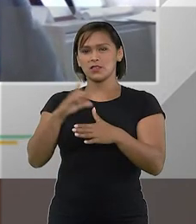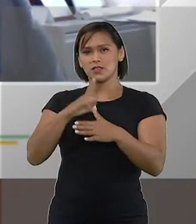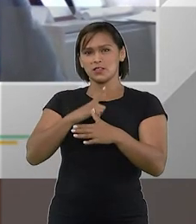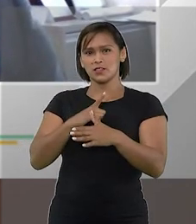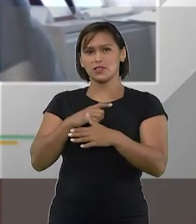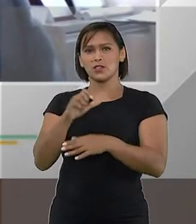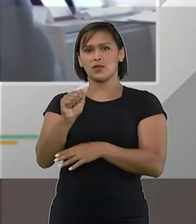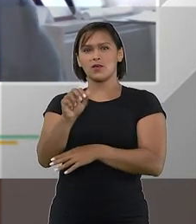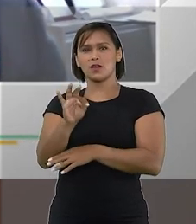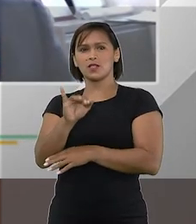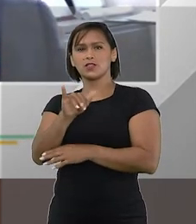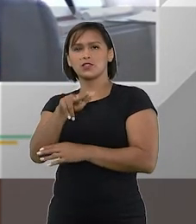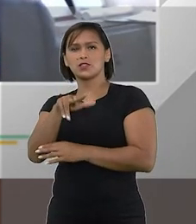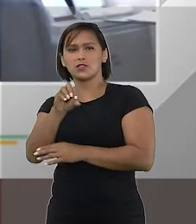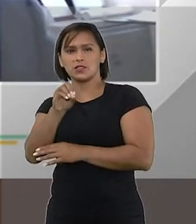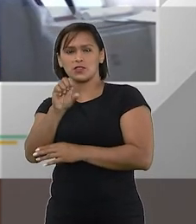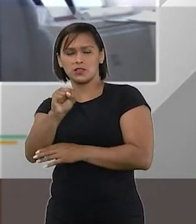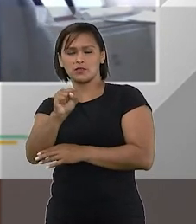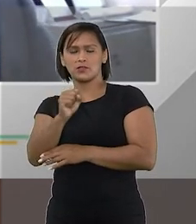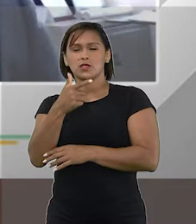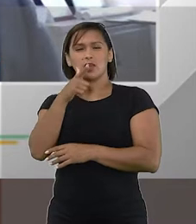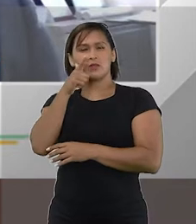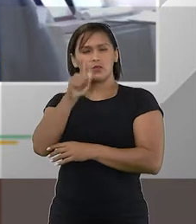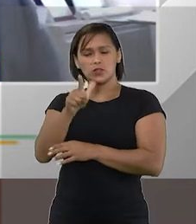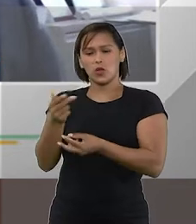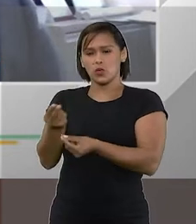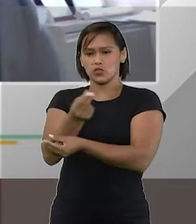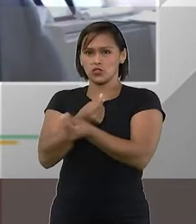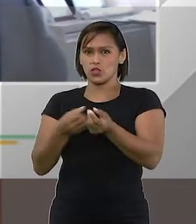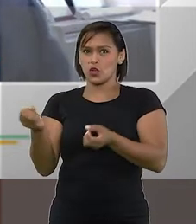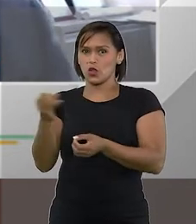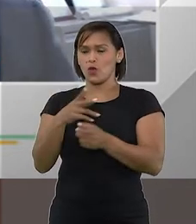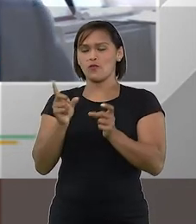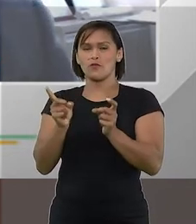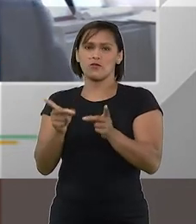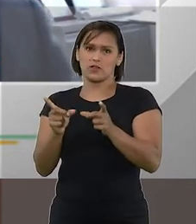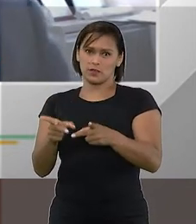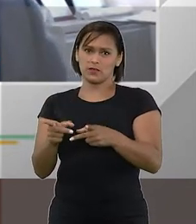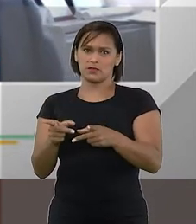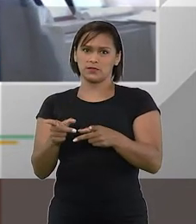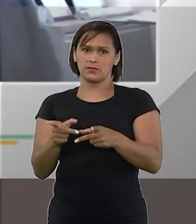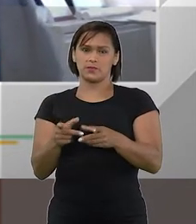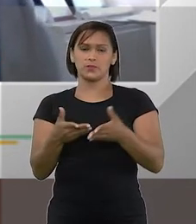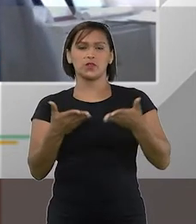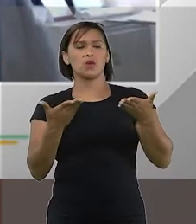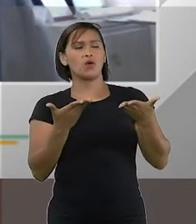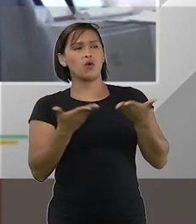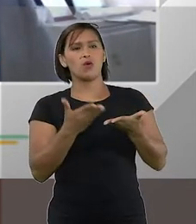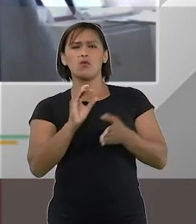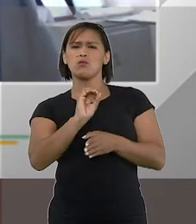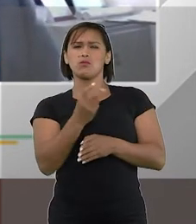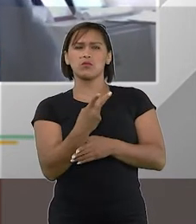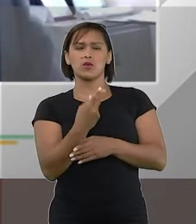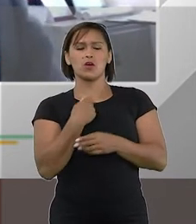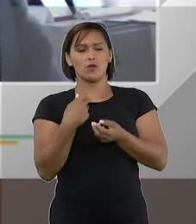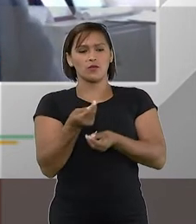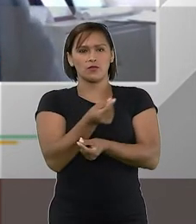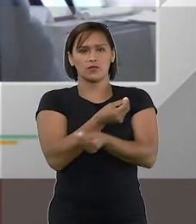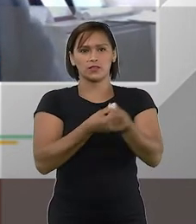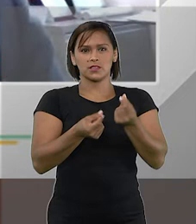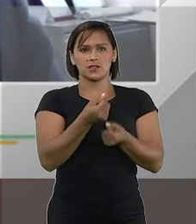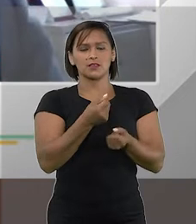tinham ativos conseguiam dinheiro novo vendendo vendendo esses seus ativos, ou então se